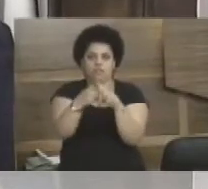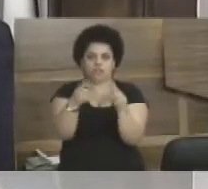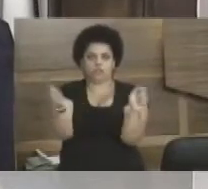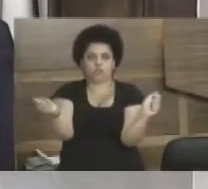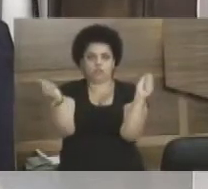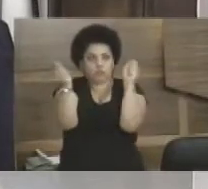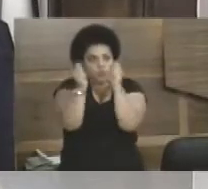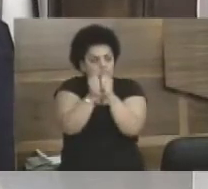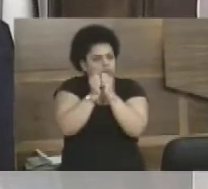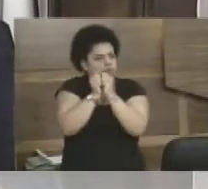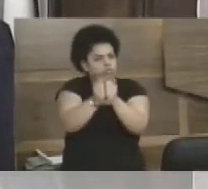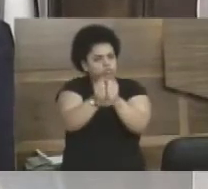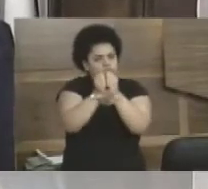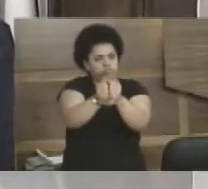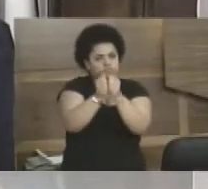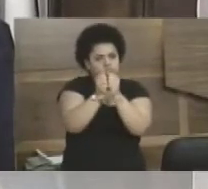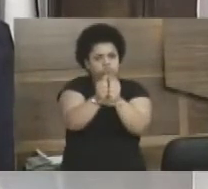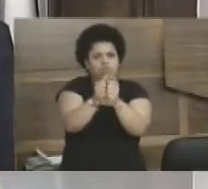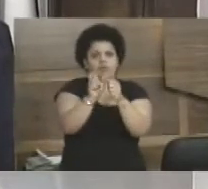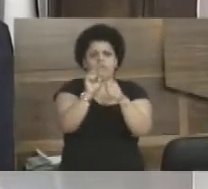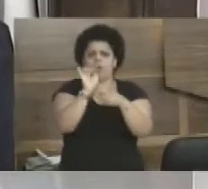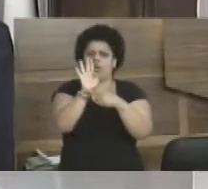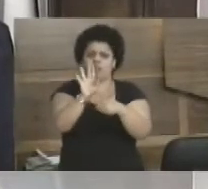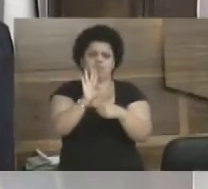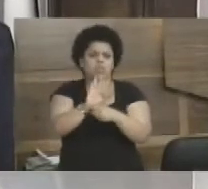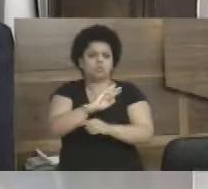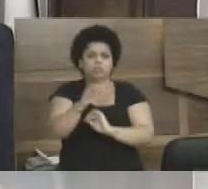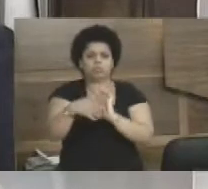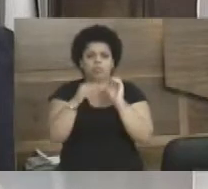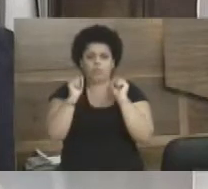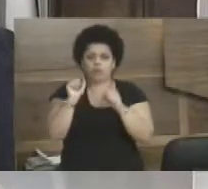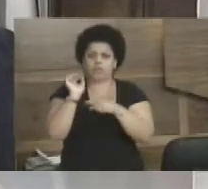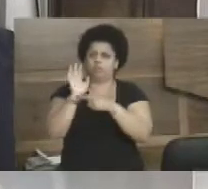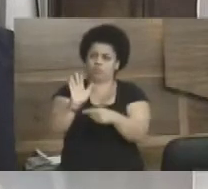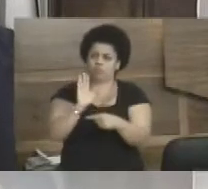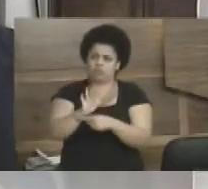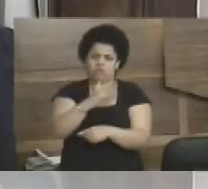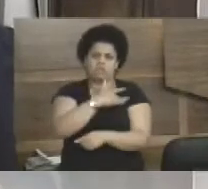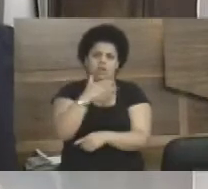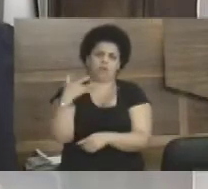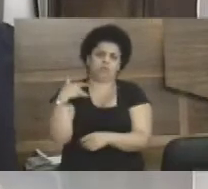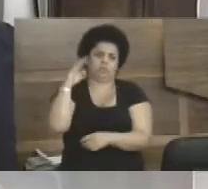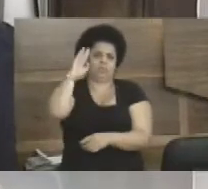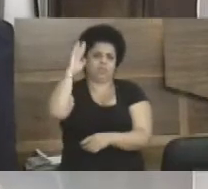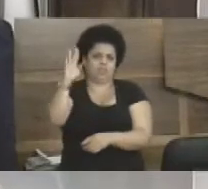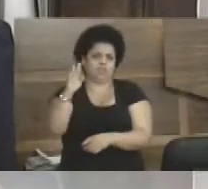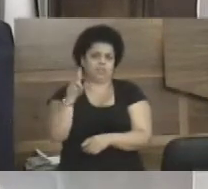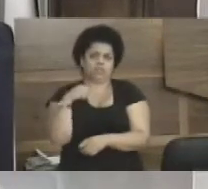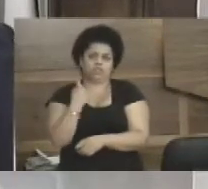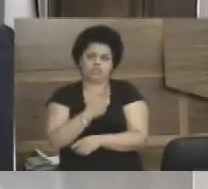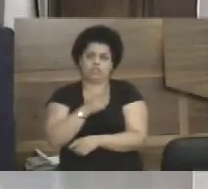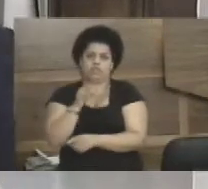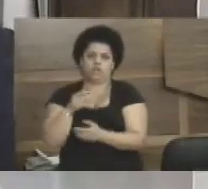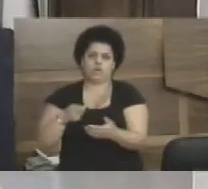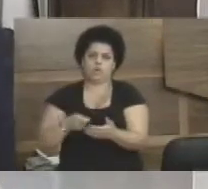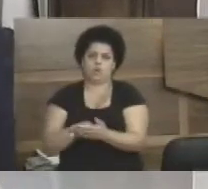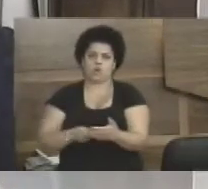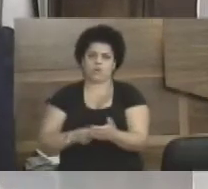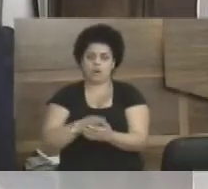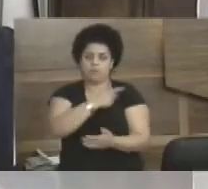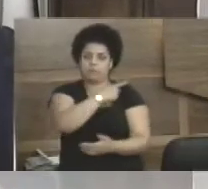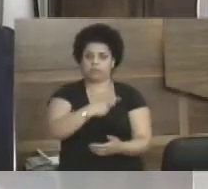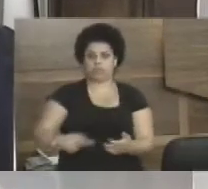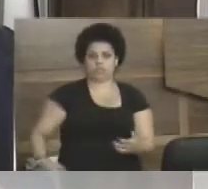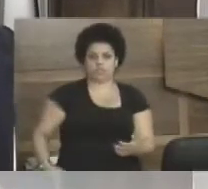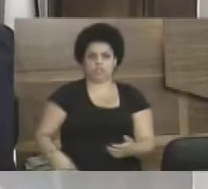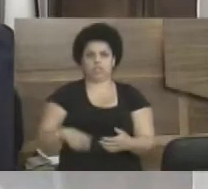divórcio, e que a Eletro ela vai ajudar em tudo que puder fazer pelo município para a saúde, então a gente vai ficar cobrando o presidente,